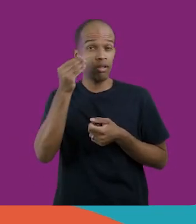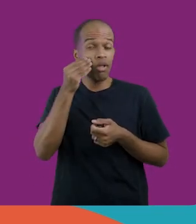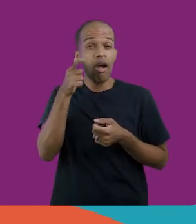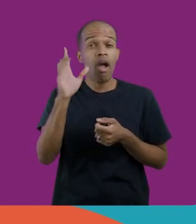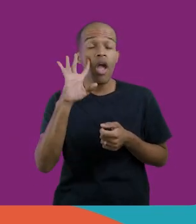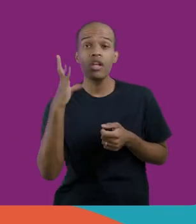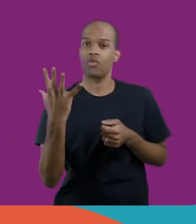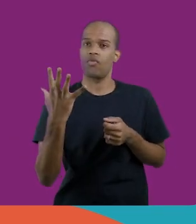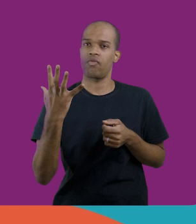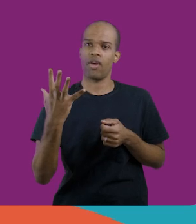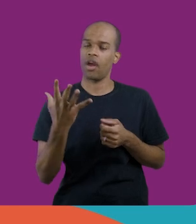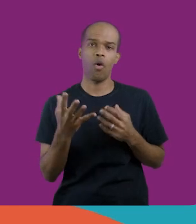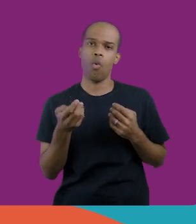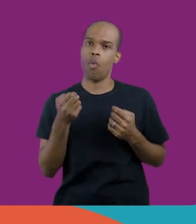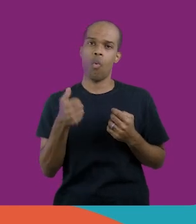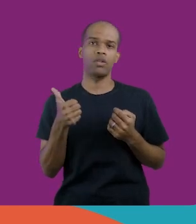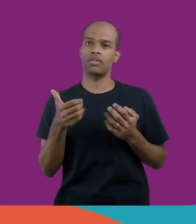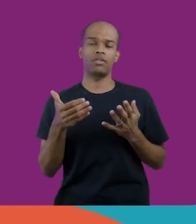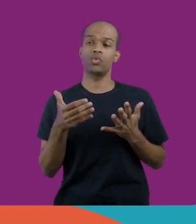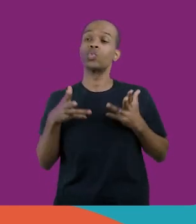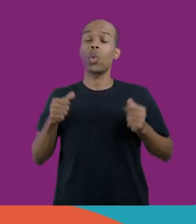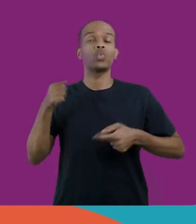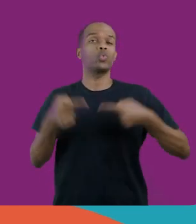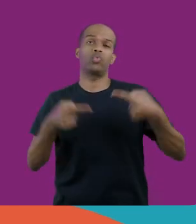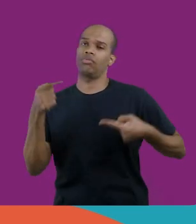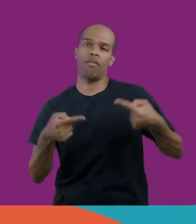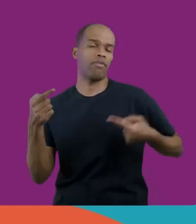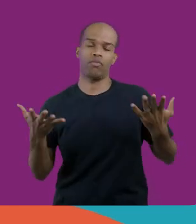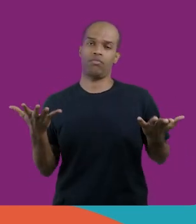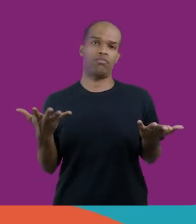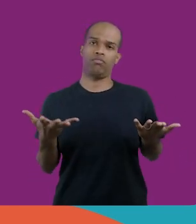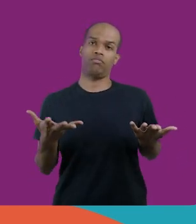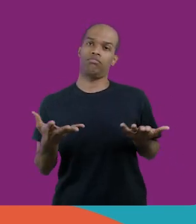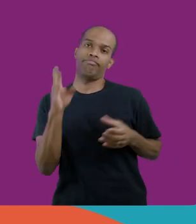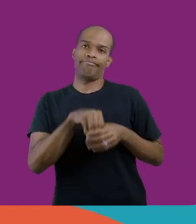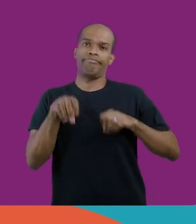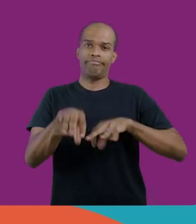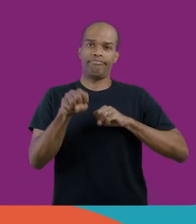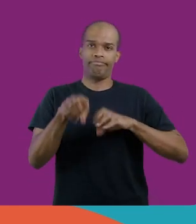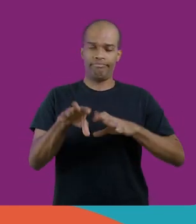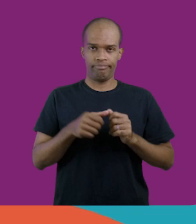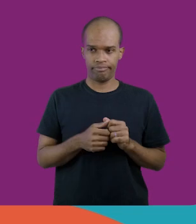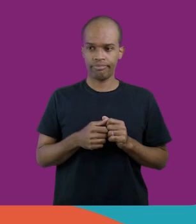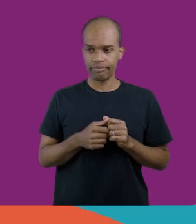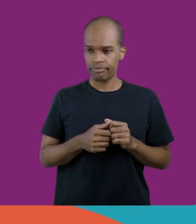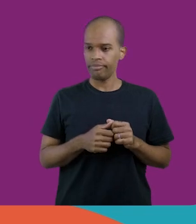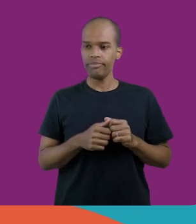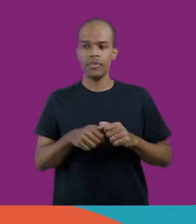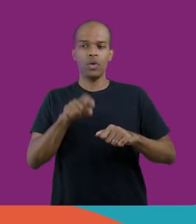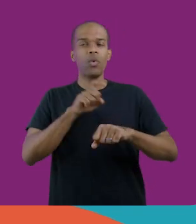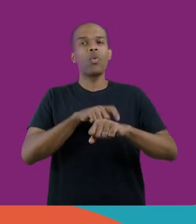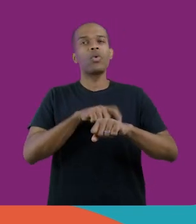resolver praticamente qualquer desafio em educação. O tempo integral é um